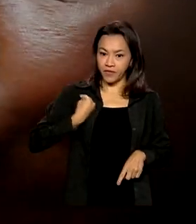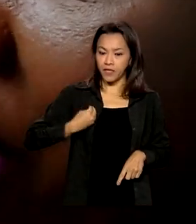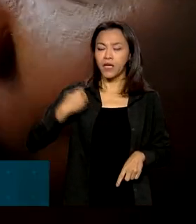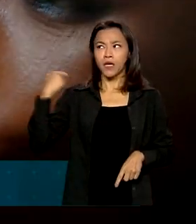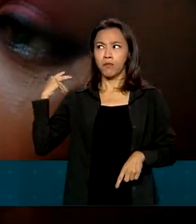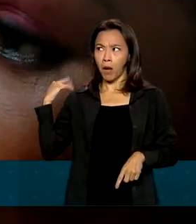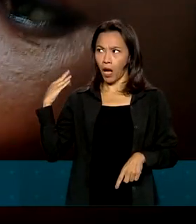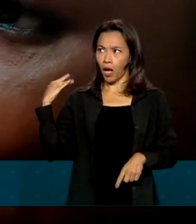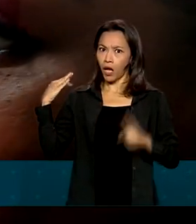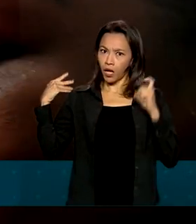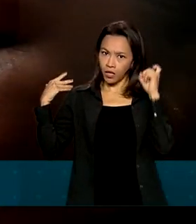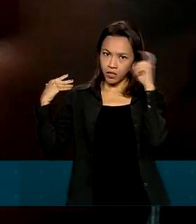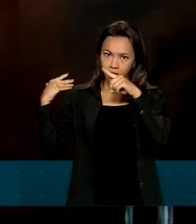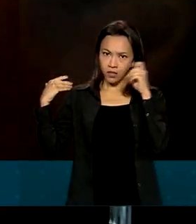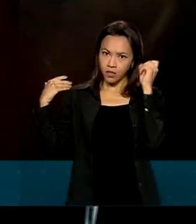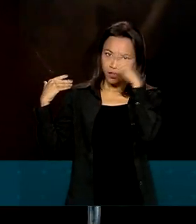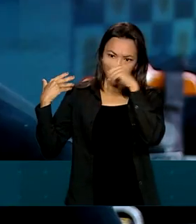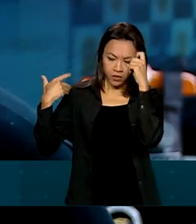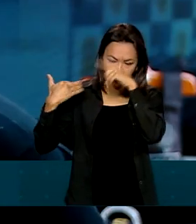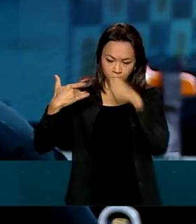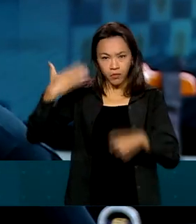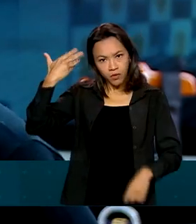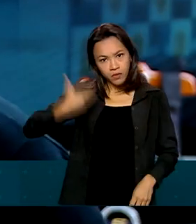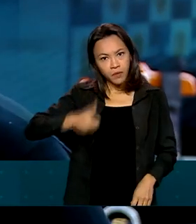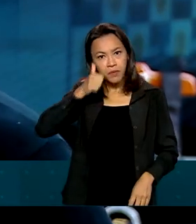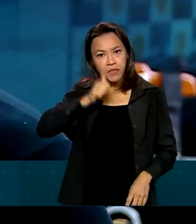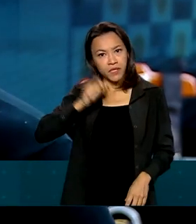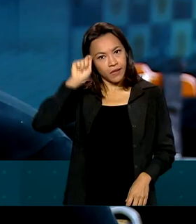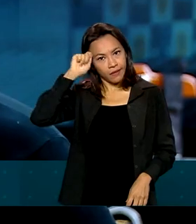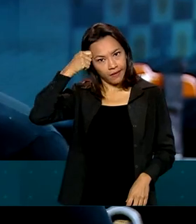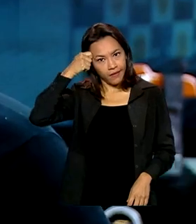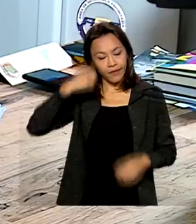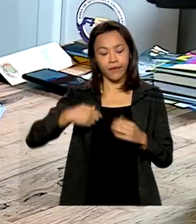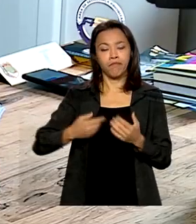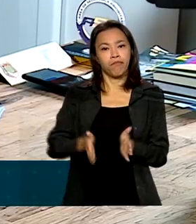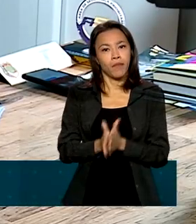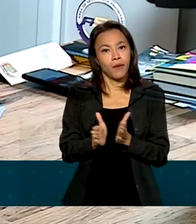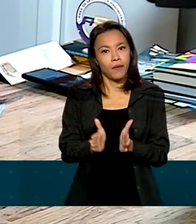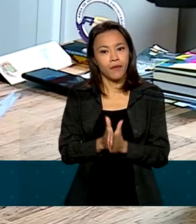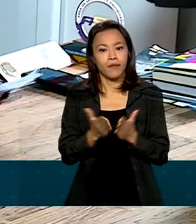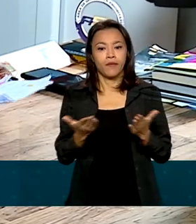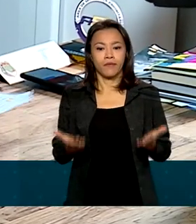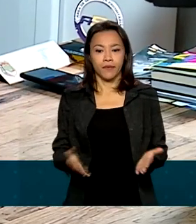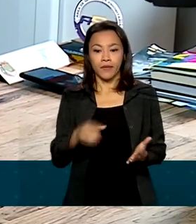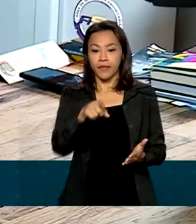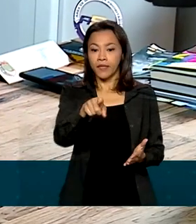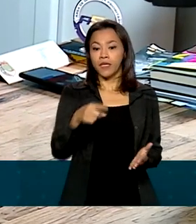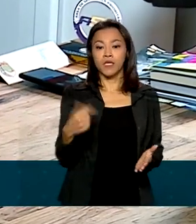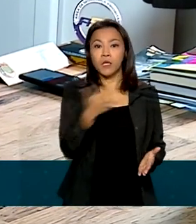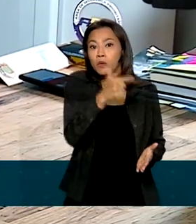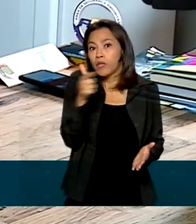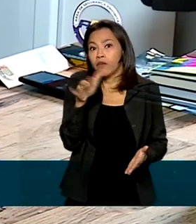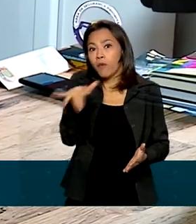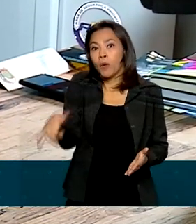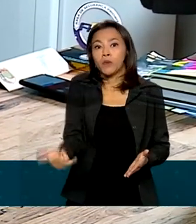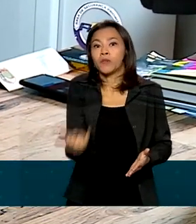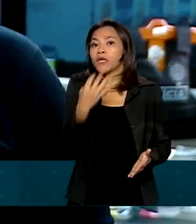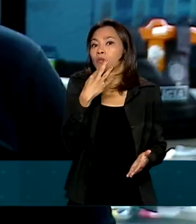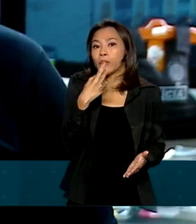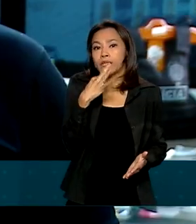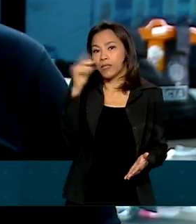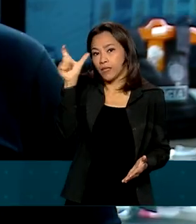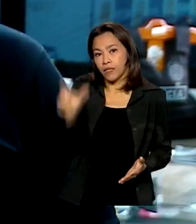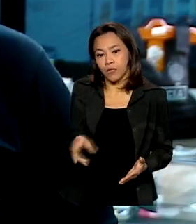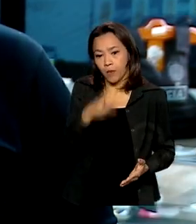dificuldades impostas a uma menina negra, de baixo poder aquisitivo e que sequer teve a oportunidade de conhecer o pai.